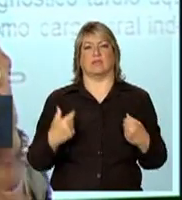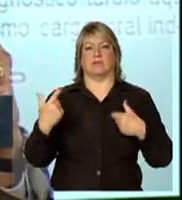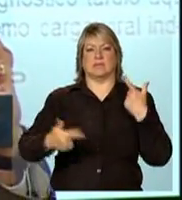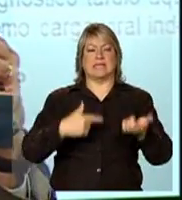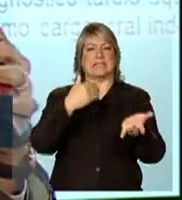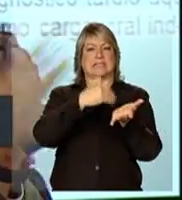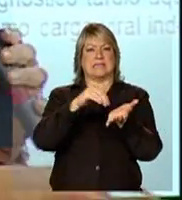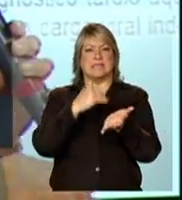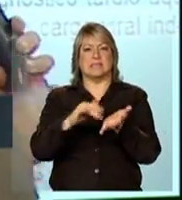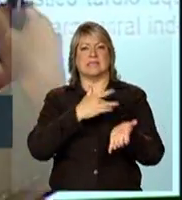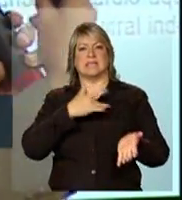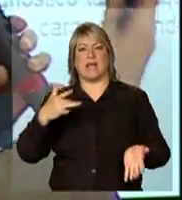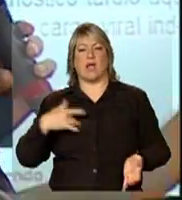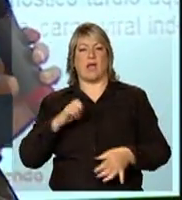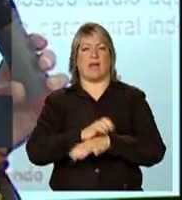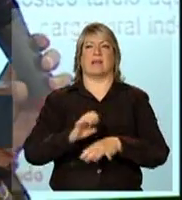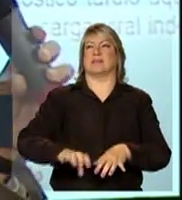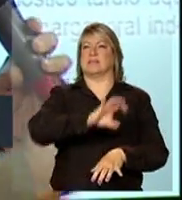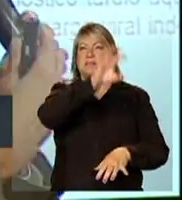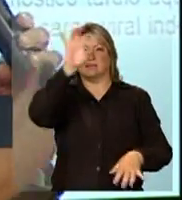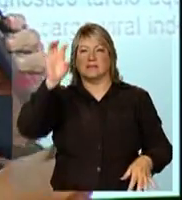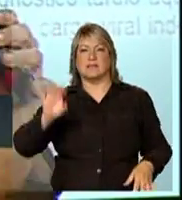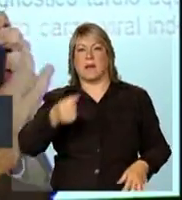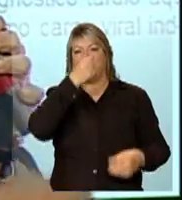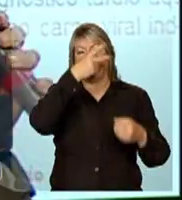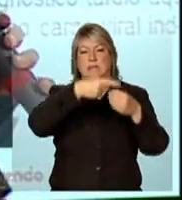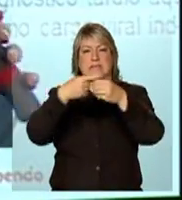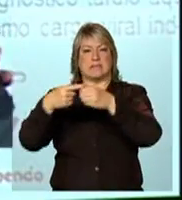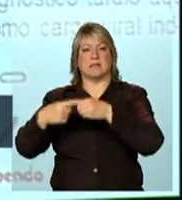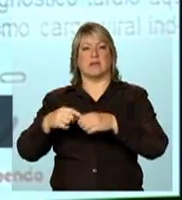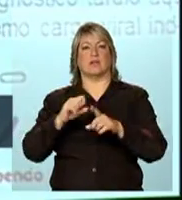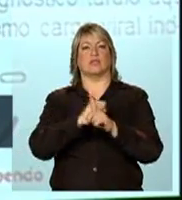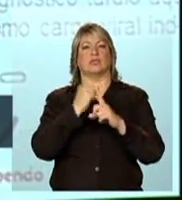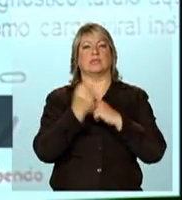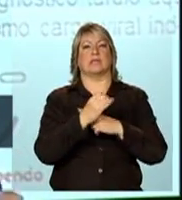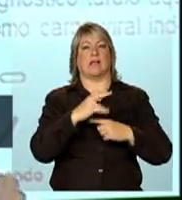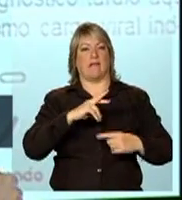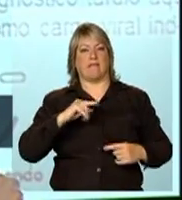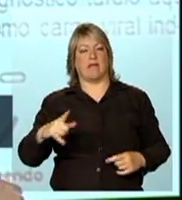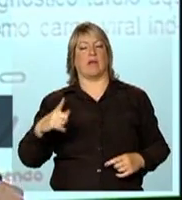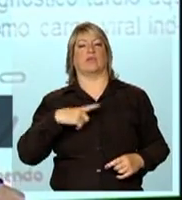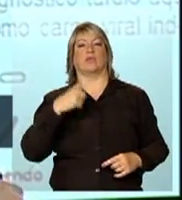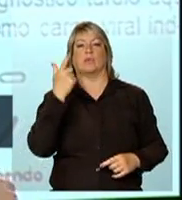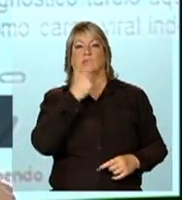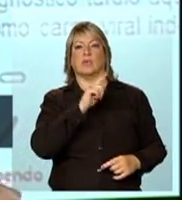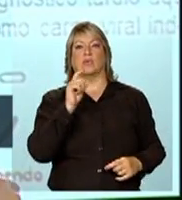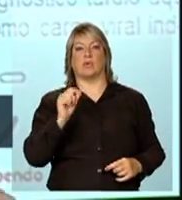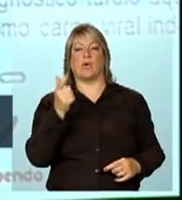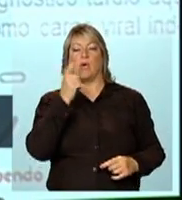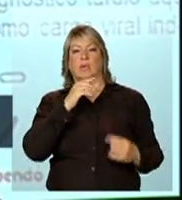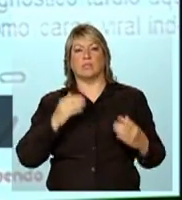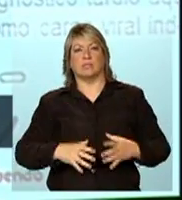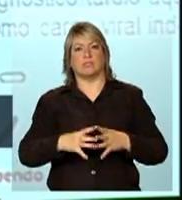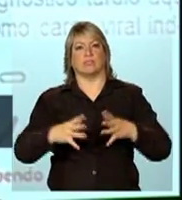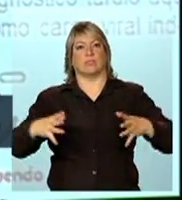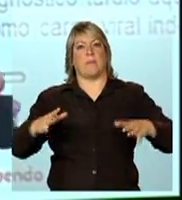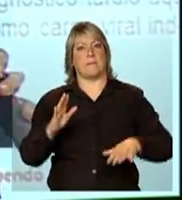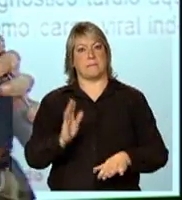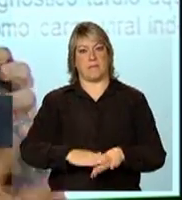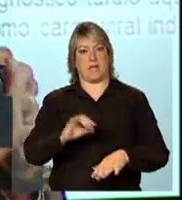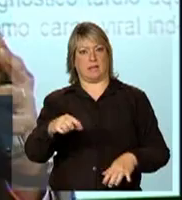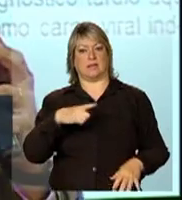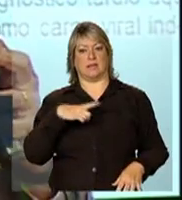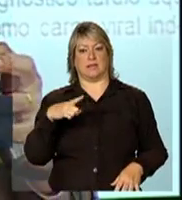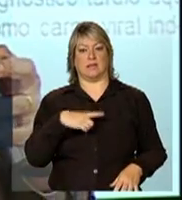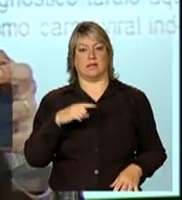estaduais, municipais, de organizações da sociedade civil, é exatamente para que a gente consiga cada vez aumentar mais essa proporção e diminuir essa.